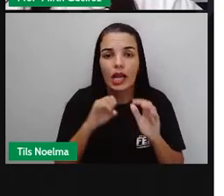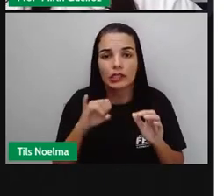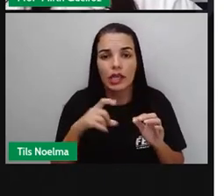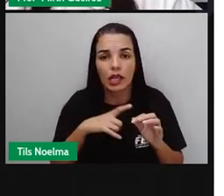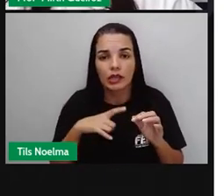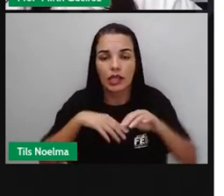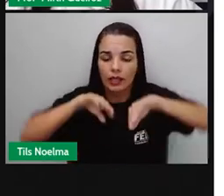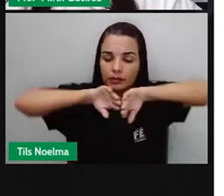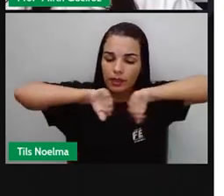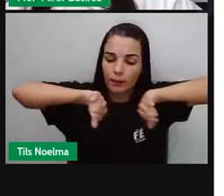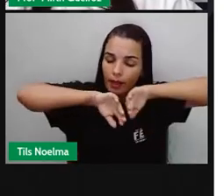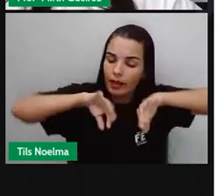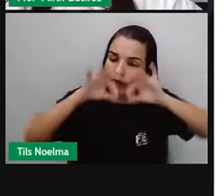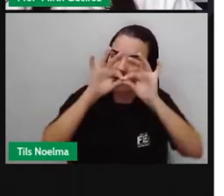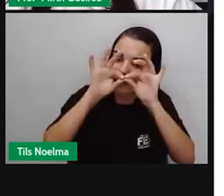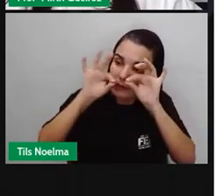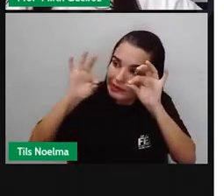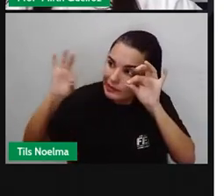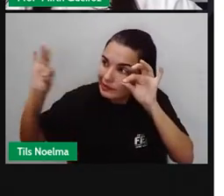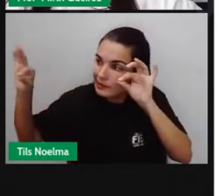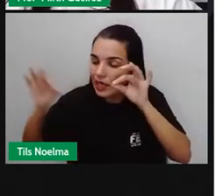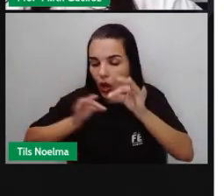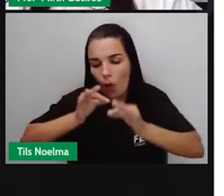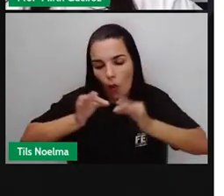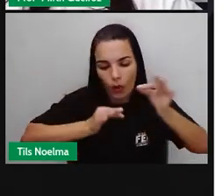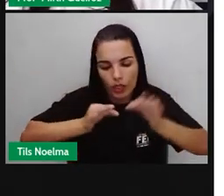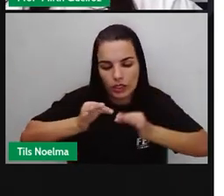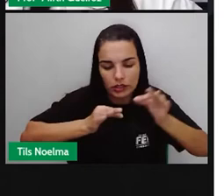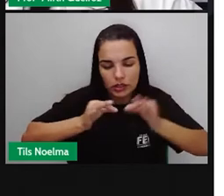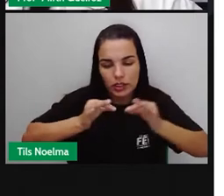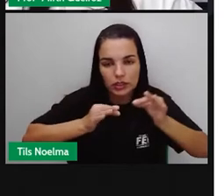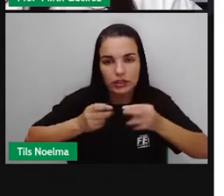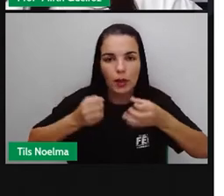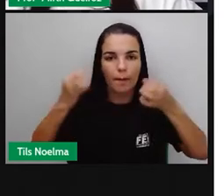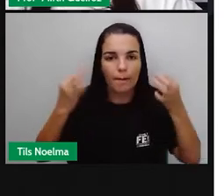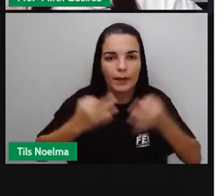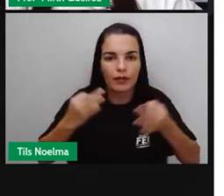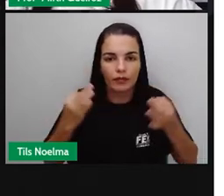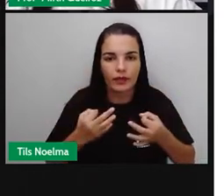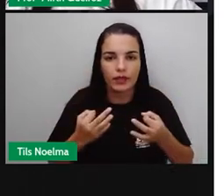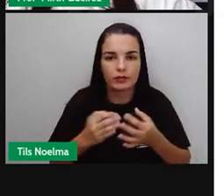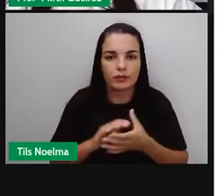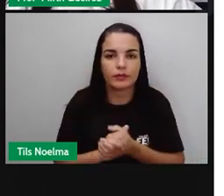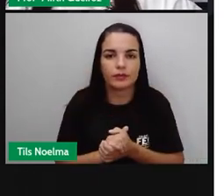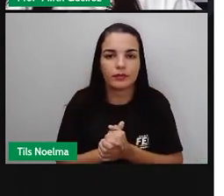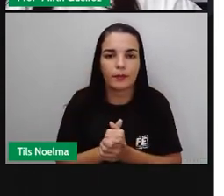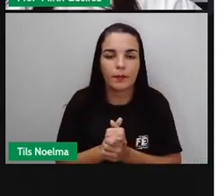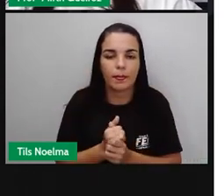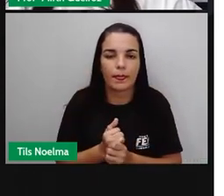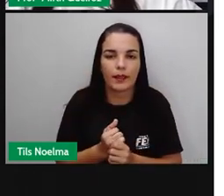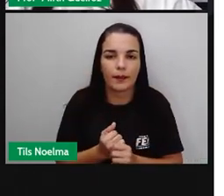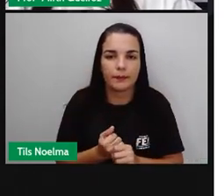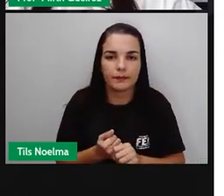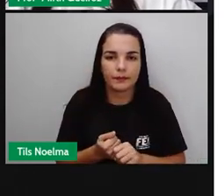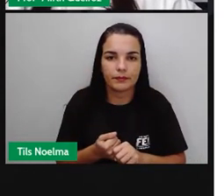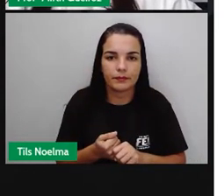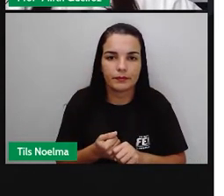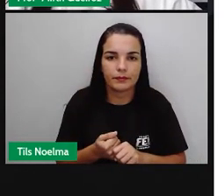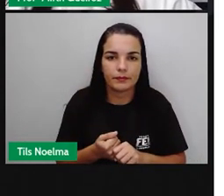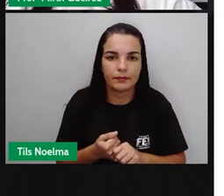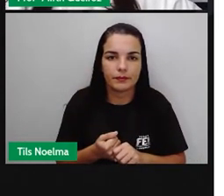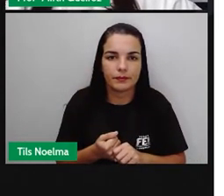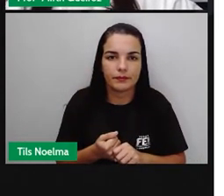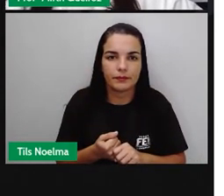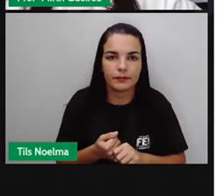as margens estão regulares, se você escreve até o final da linha, antes de você ir para a linha abaixo.